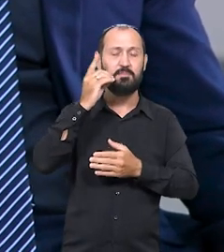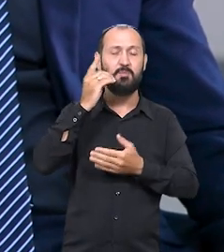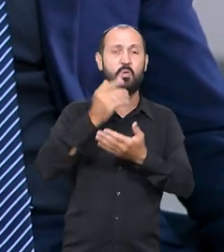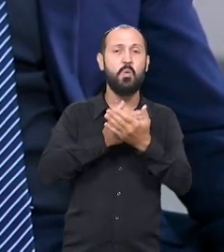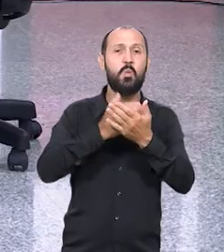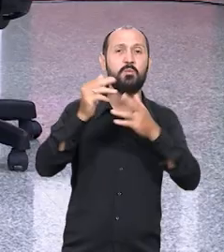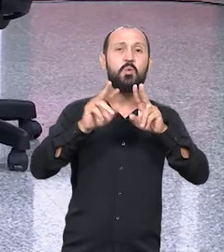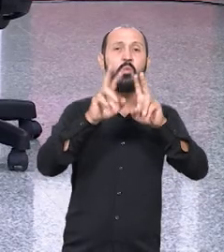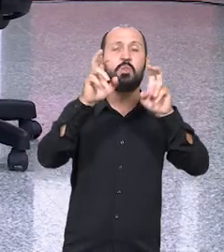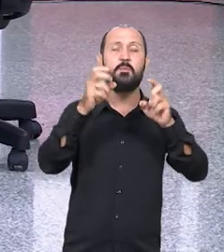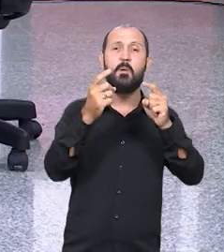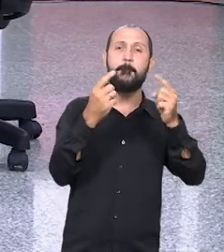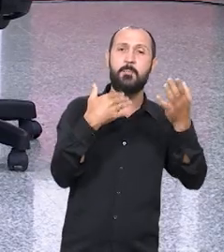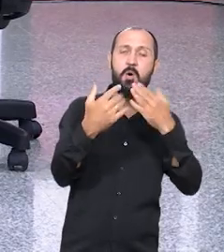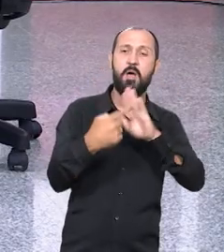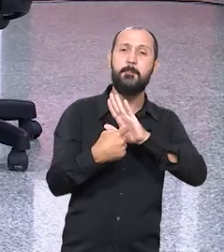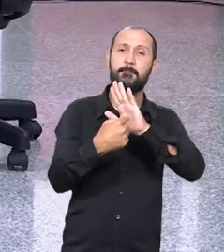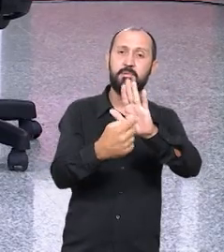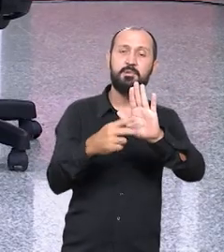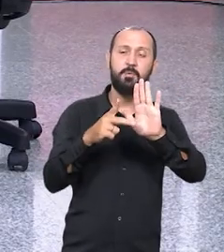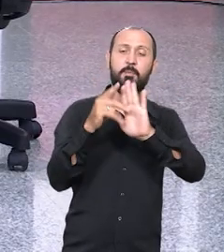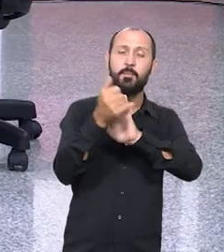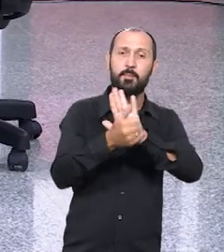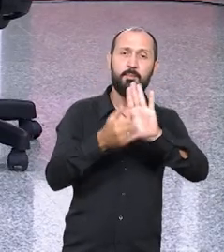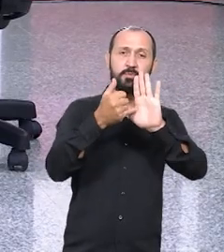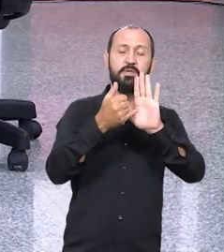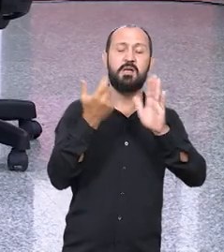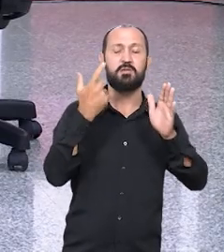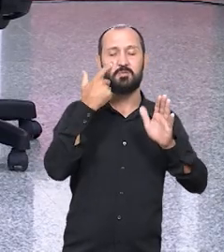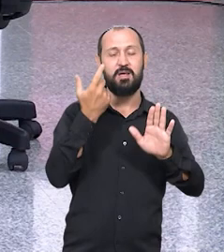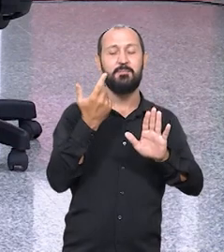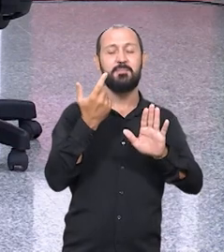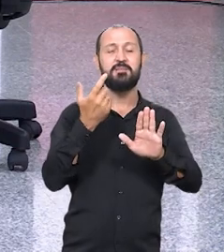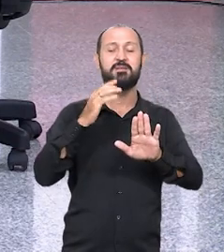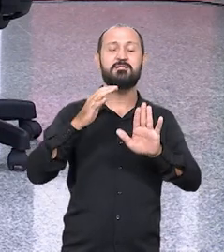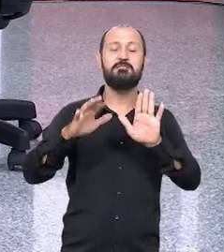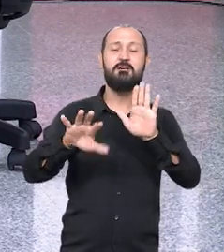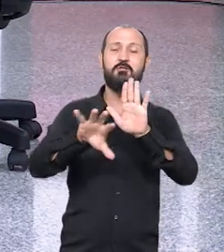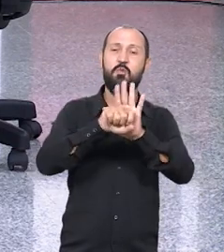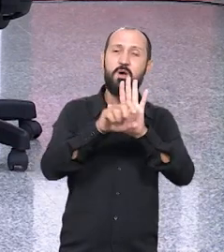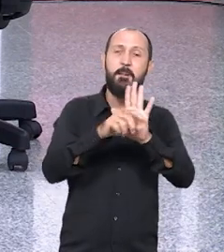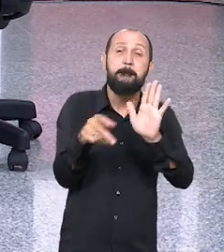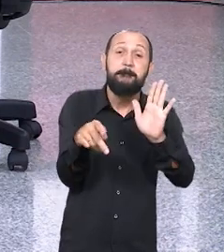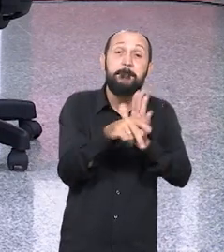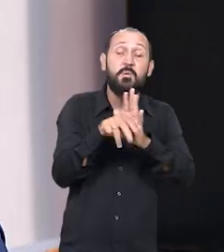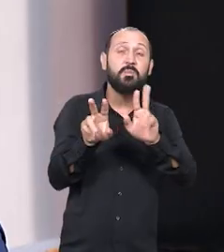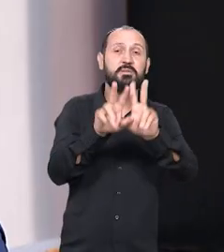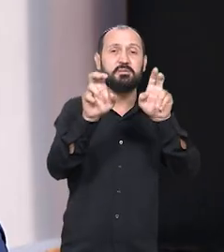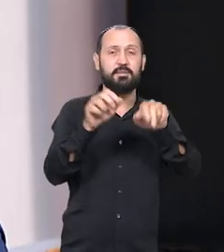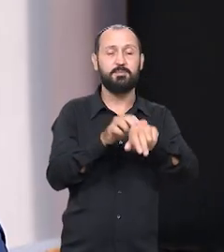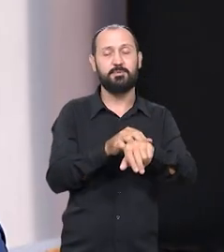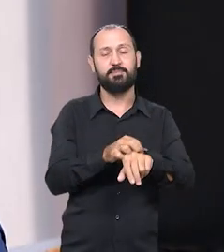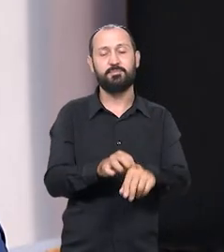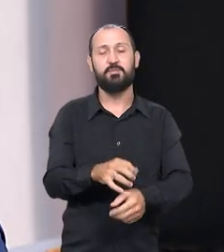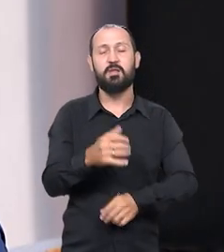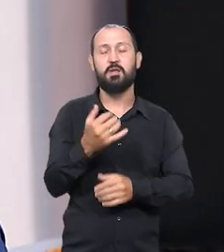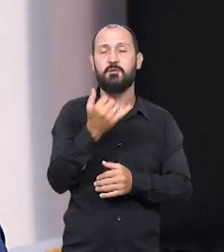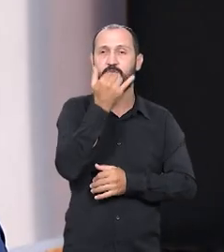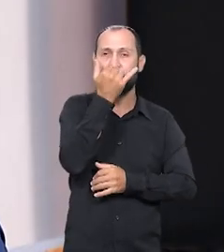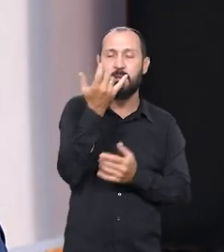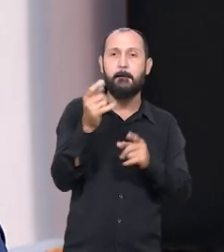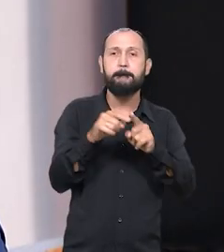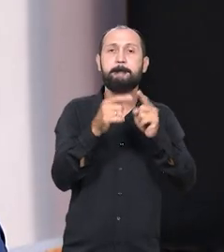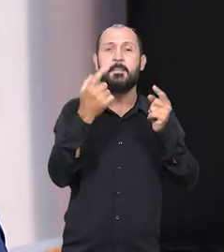levantar o tema para o debate e apresentar projetos, ações concretas em defesa dessas bandeiras. Infelizmente, a